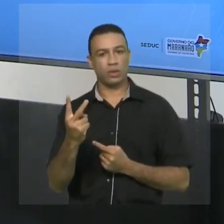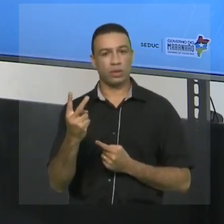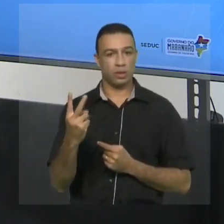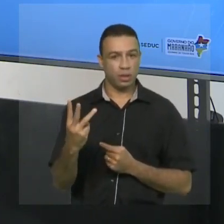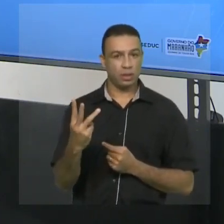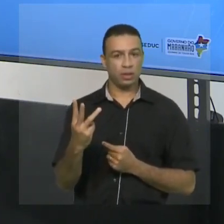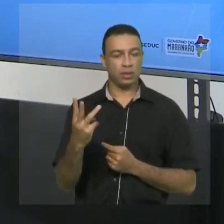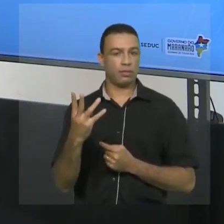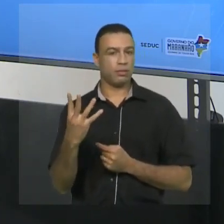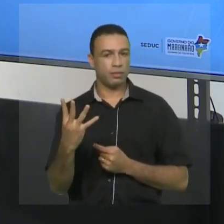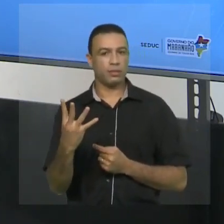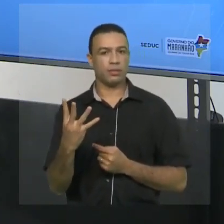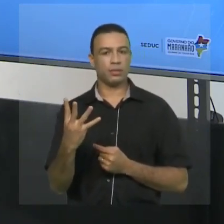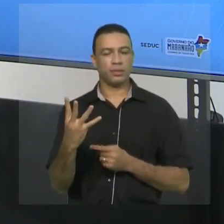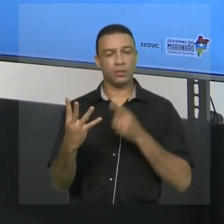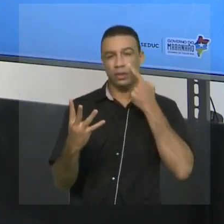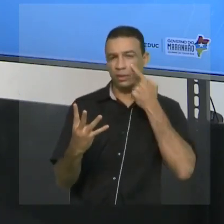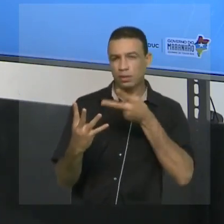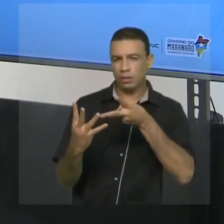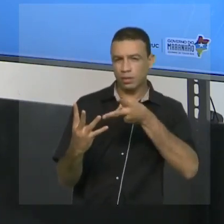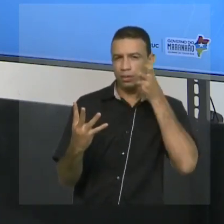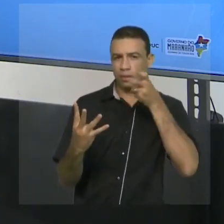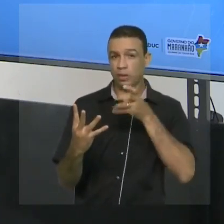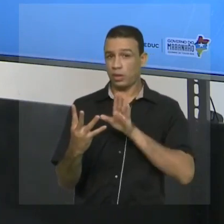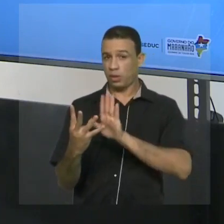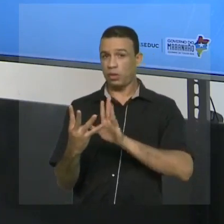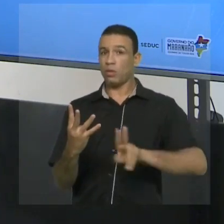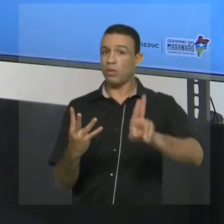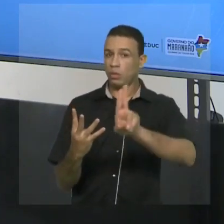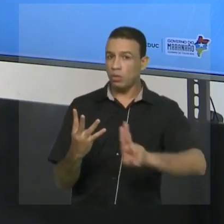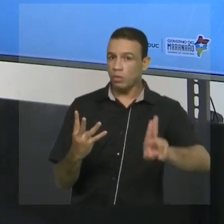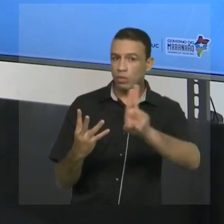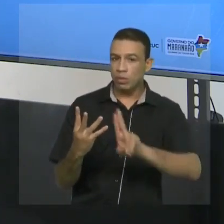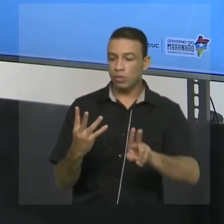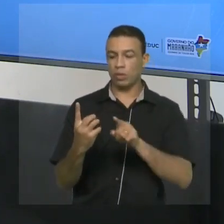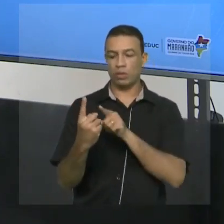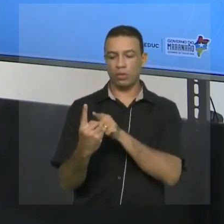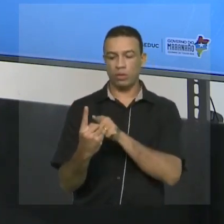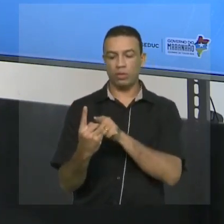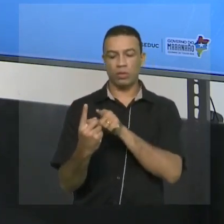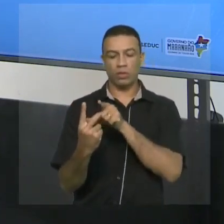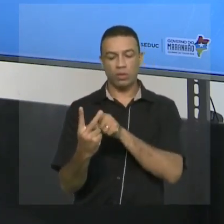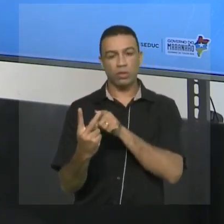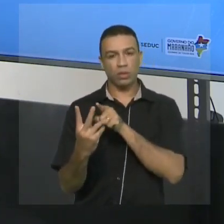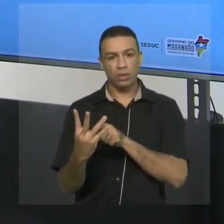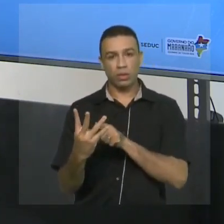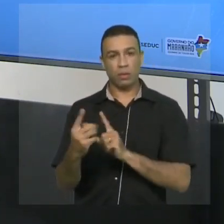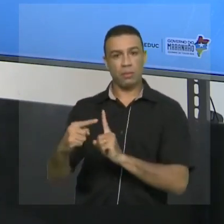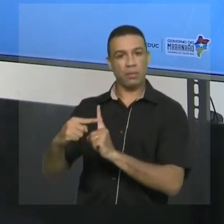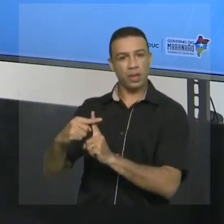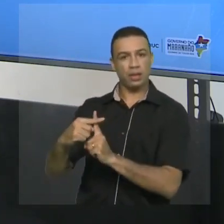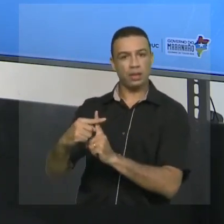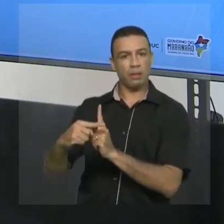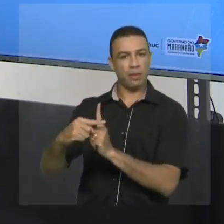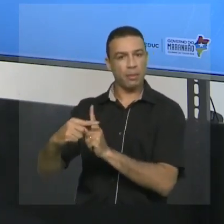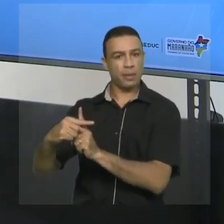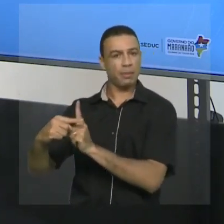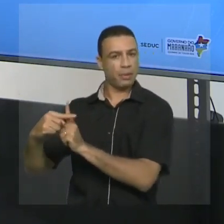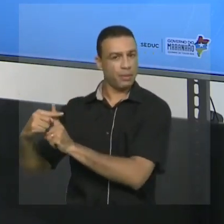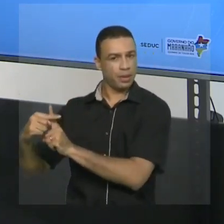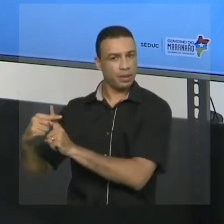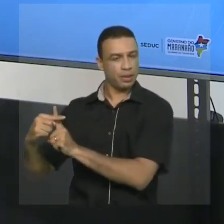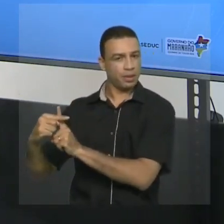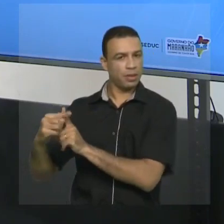três, quatro. Observa que eu uso apenas números inteiros positivos. E ainda não tinha